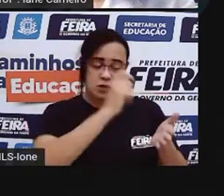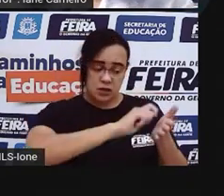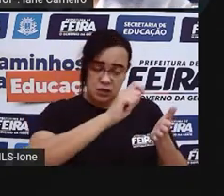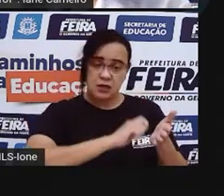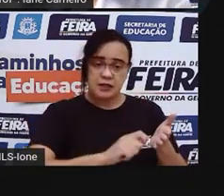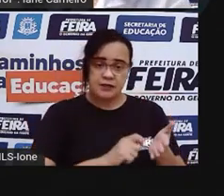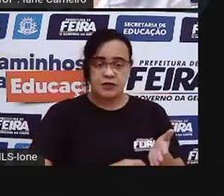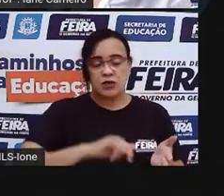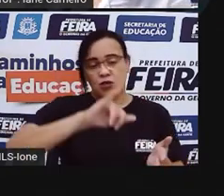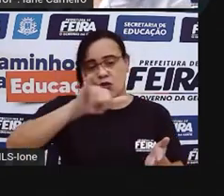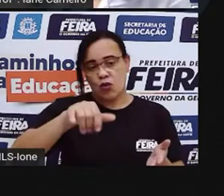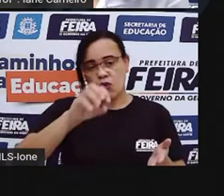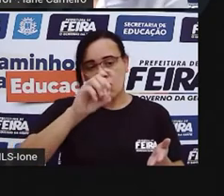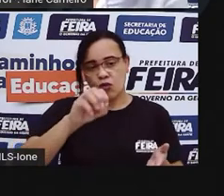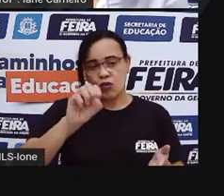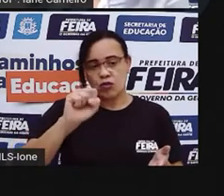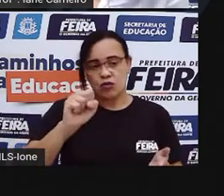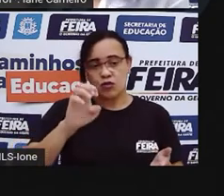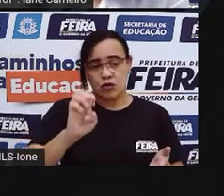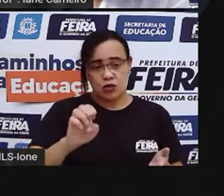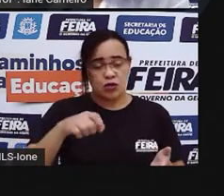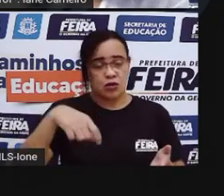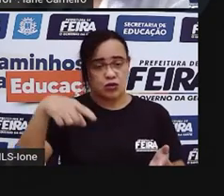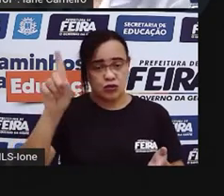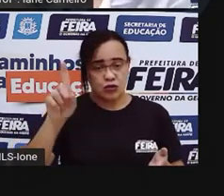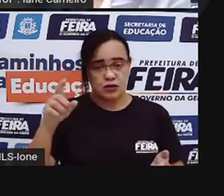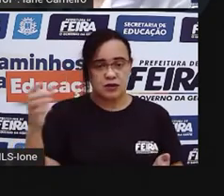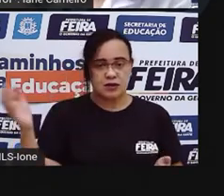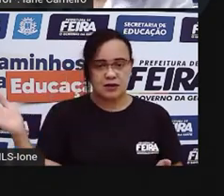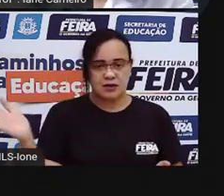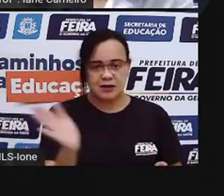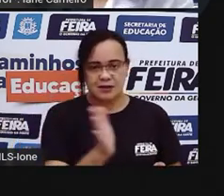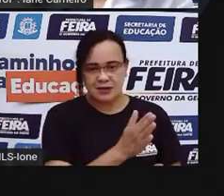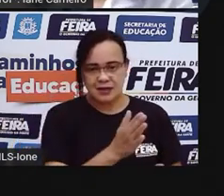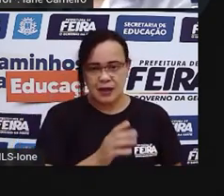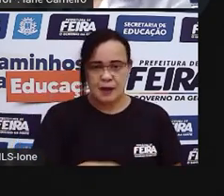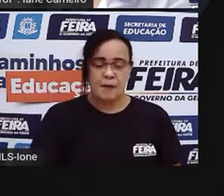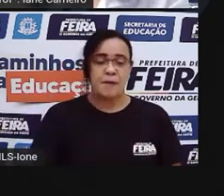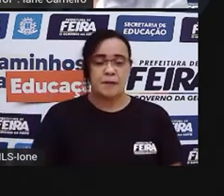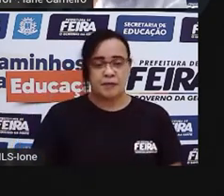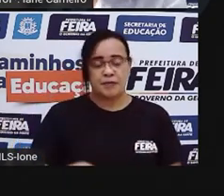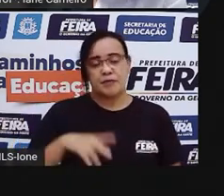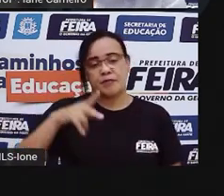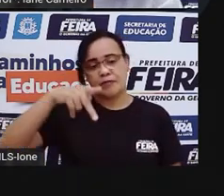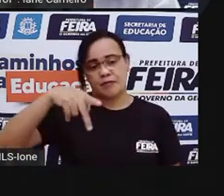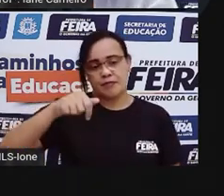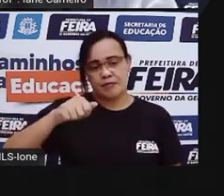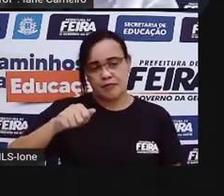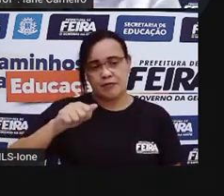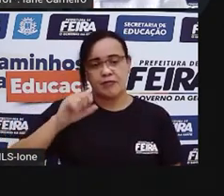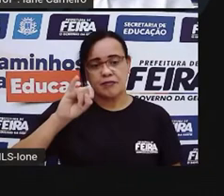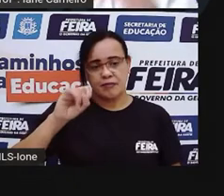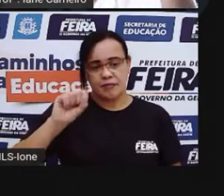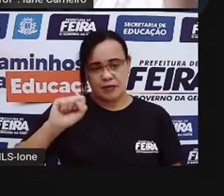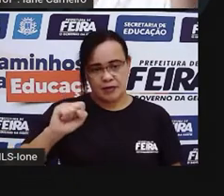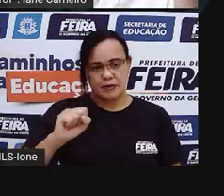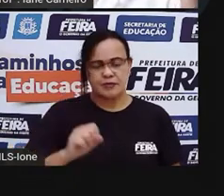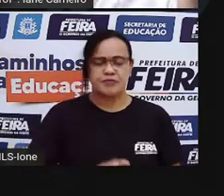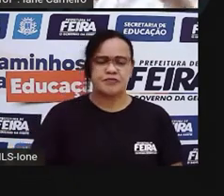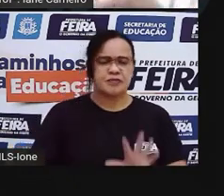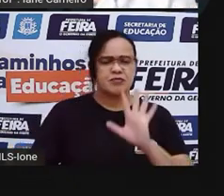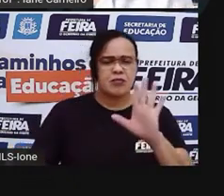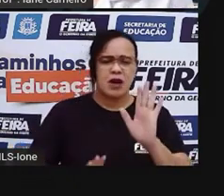Agora Eu quero saber De vocês Quantas estrofes Tem no poema Lembram O que é estrofe? São os